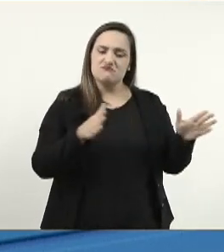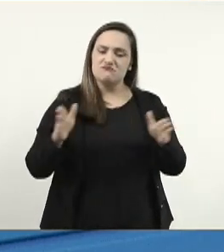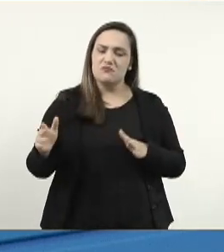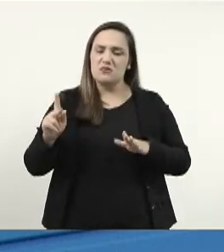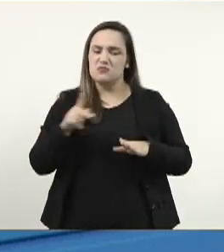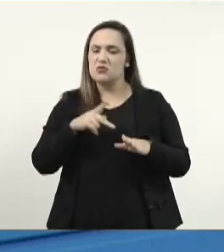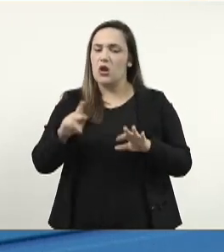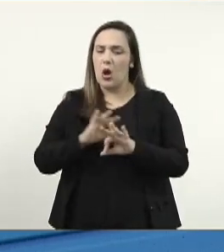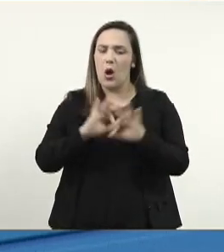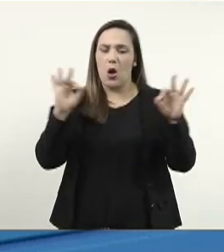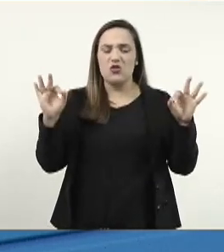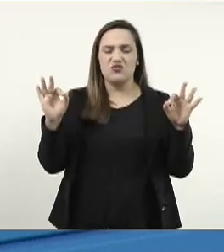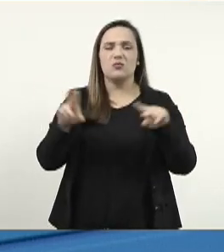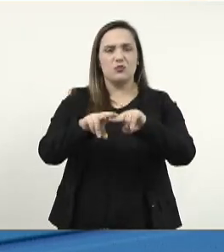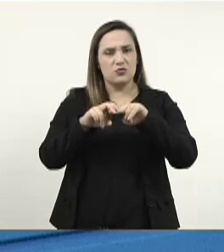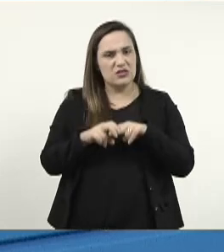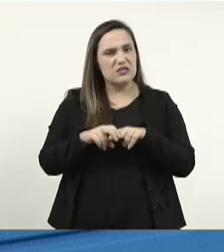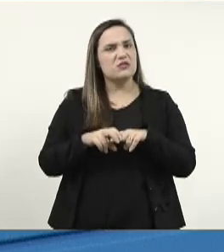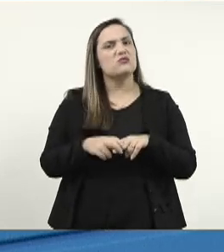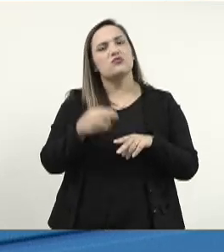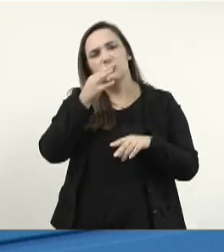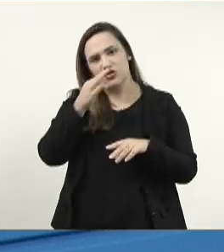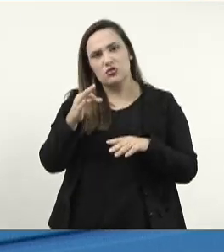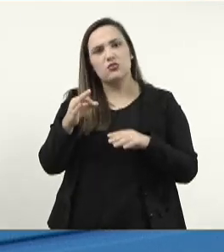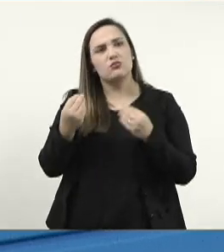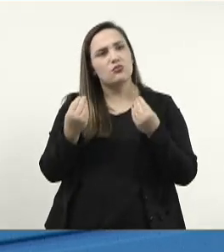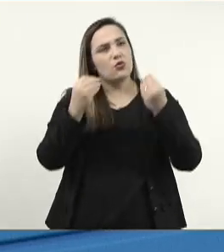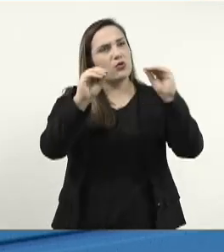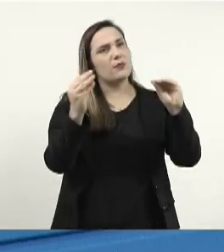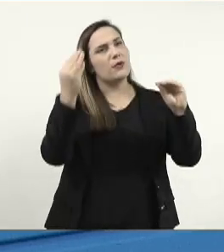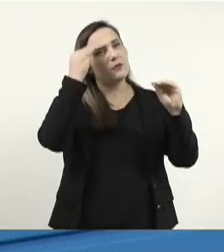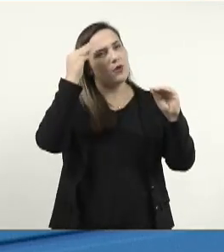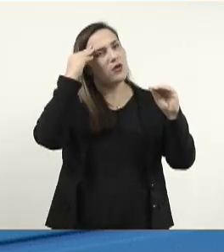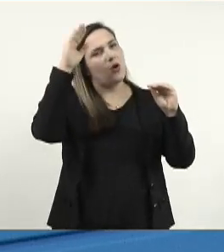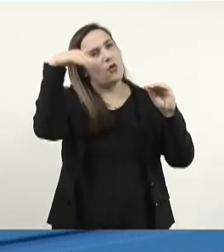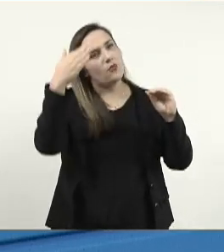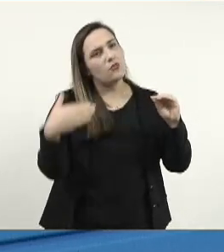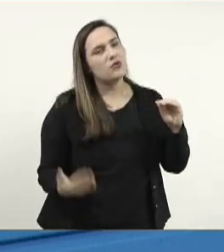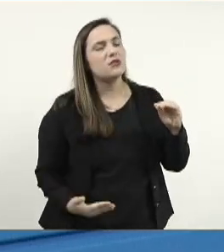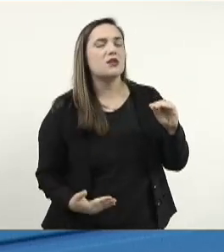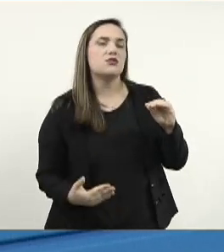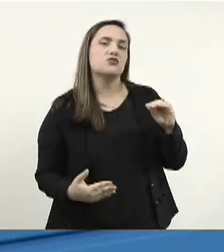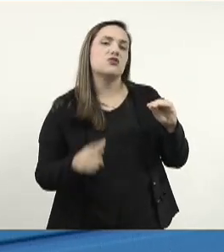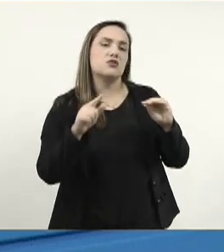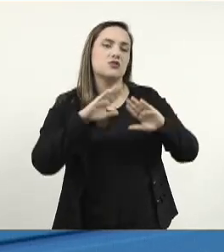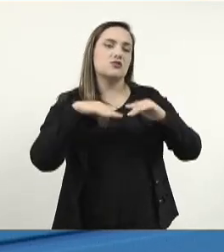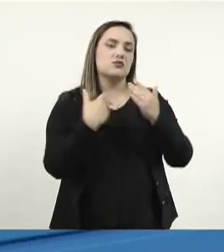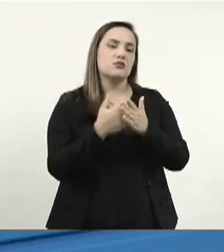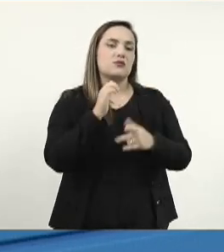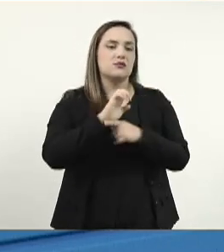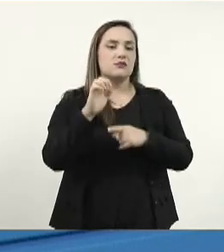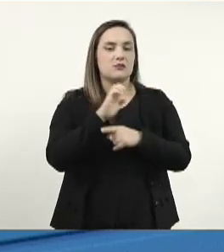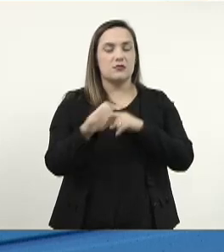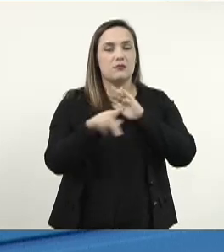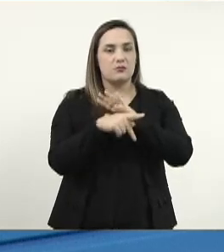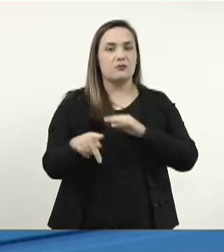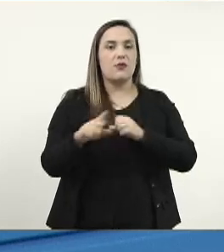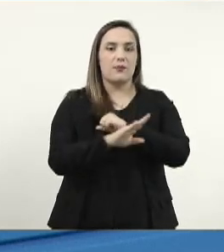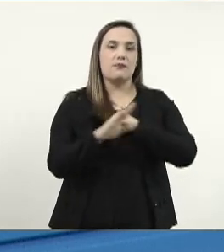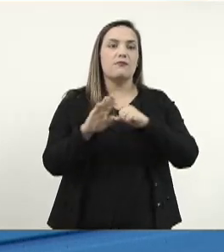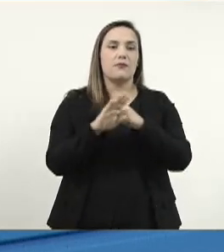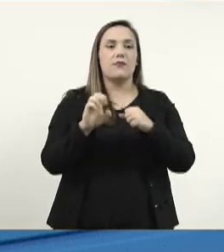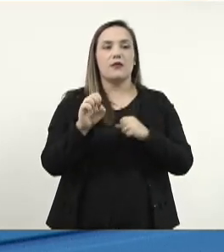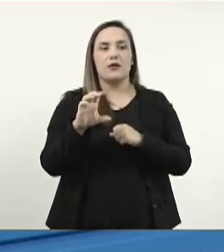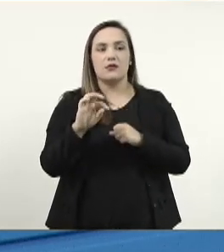a comunidade reivindica a possibilidade de prestar esta homenagem, denominando a nova escola estadual localizada no bairro